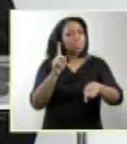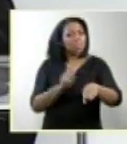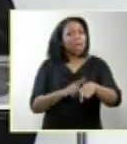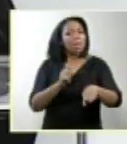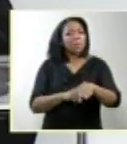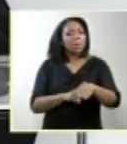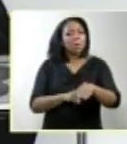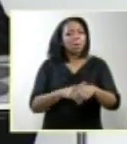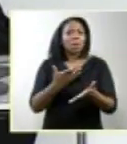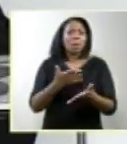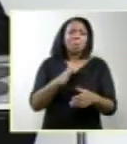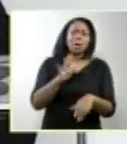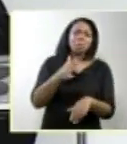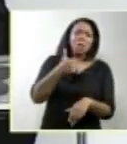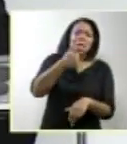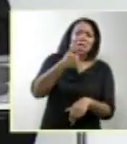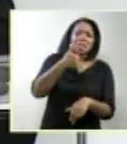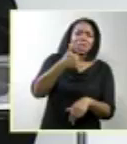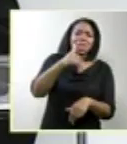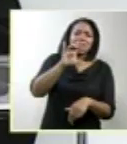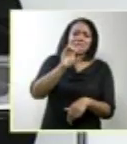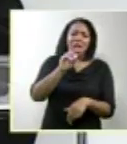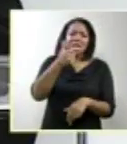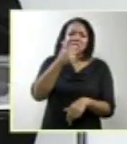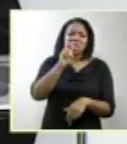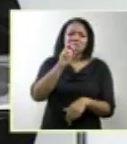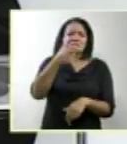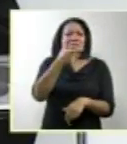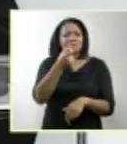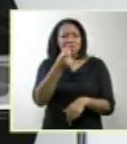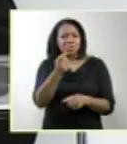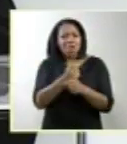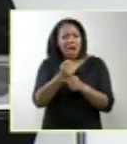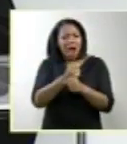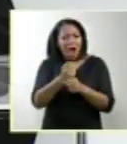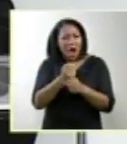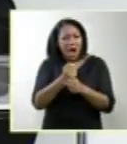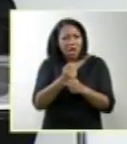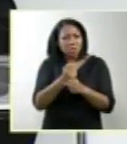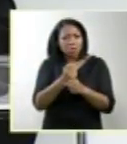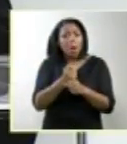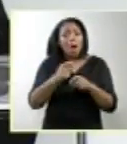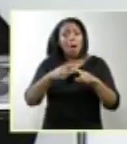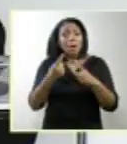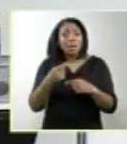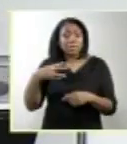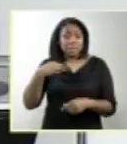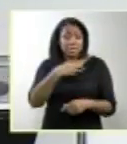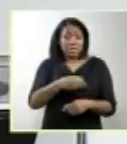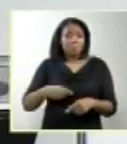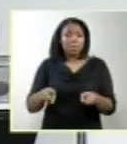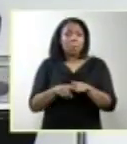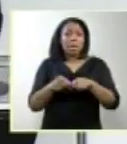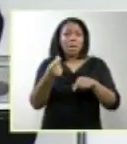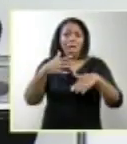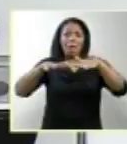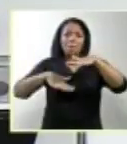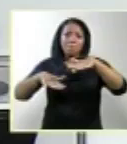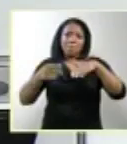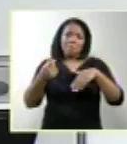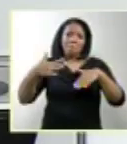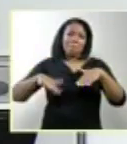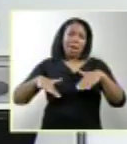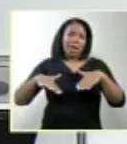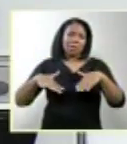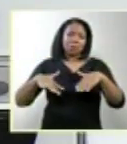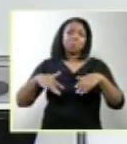em torno de 10, 15, 20 anos no mercado. Então, são exames muito baratos e de fácil acesso. Não consigo responder ao